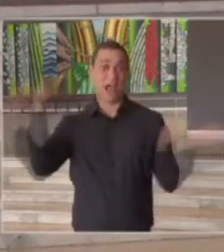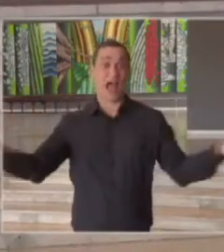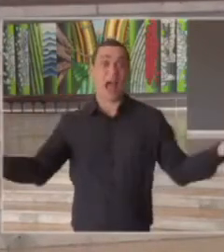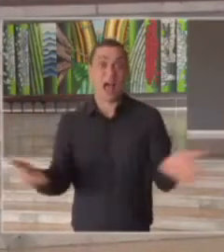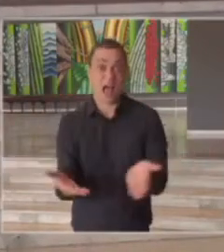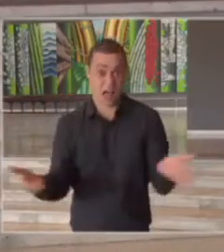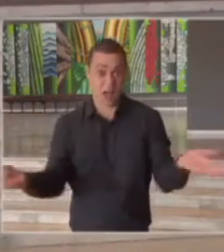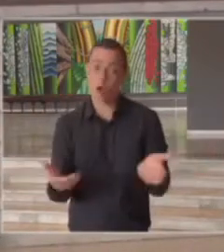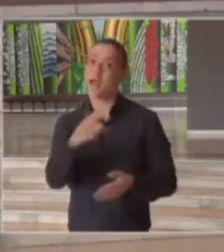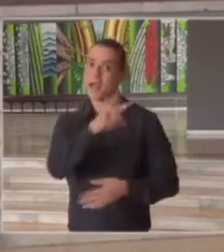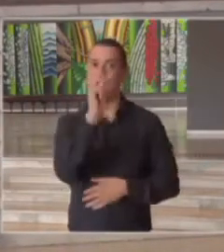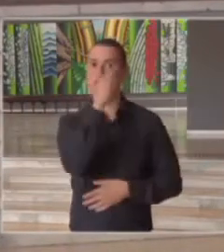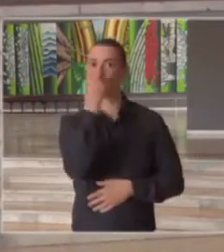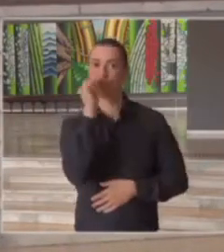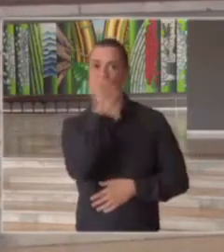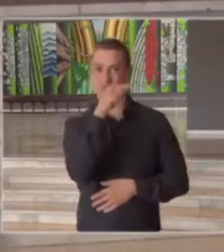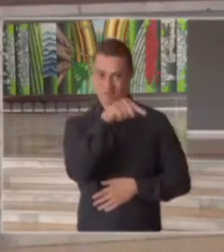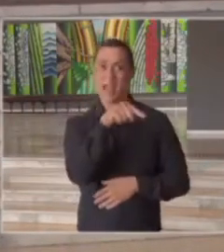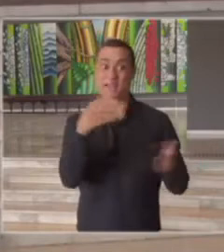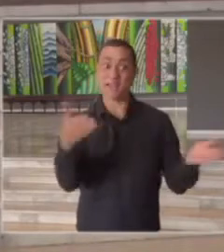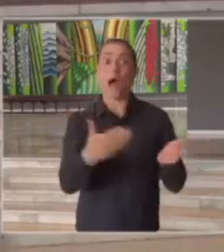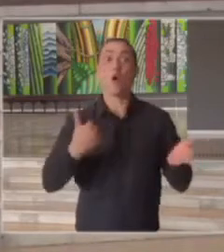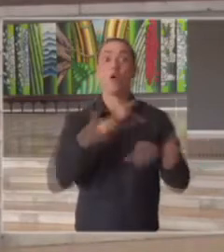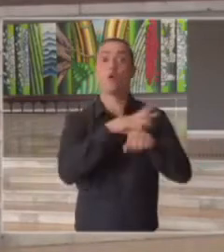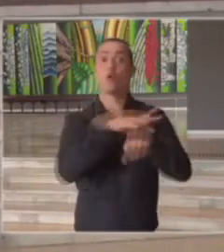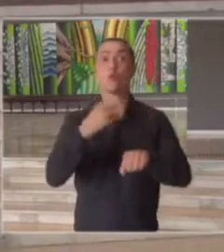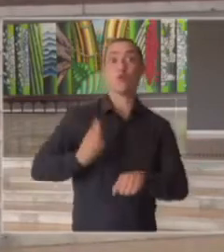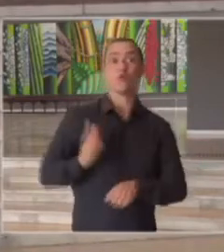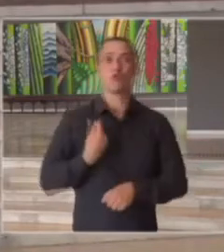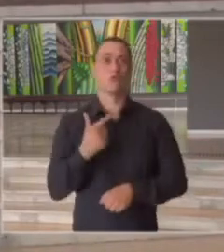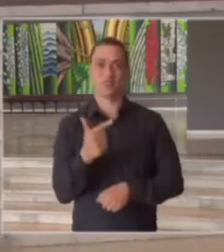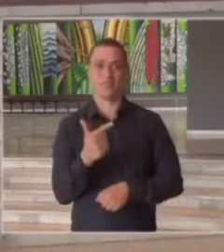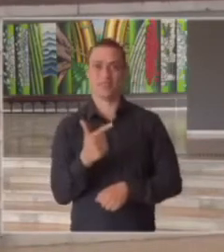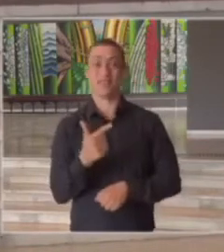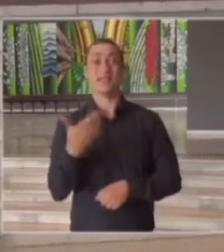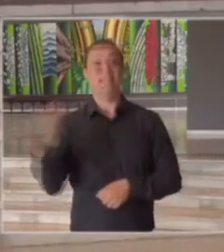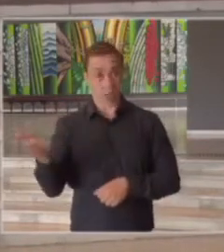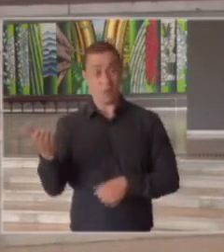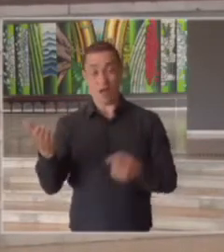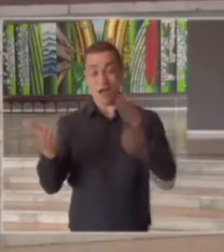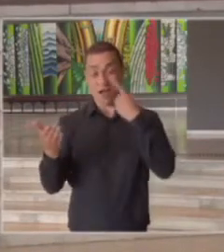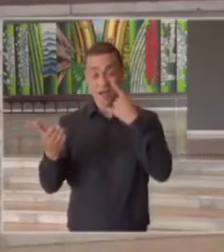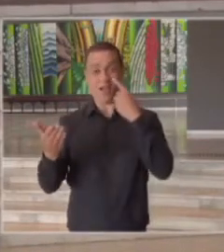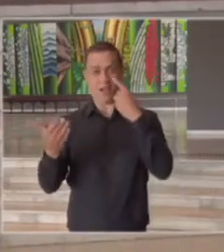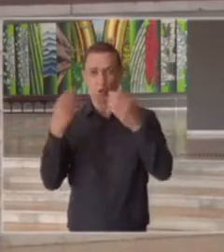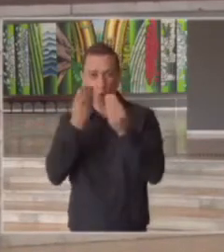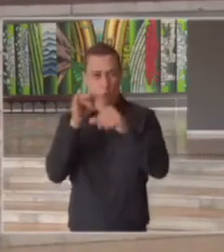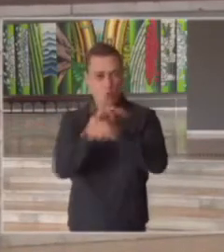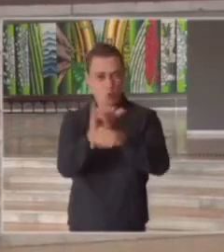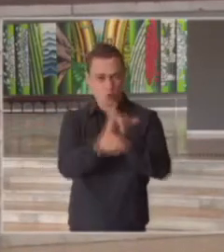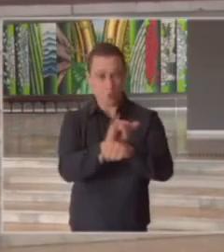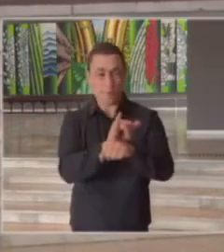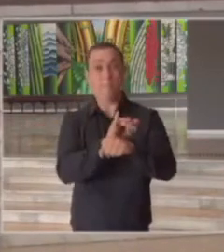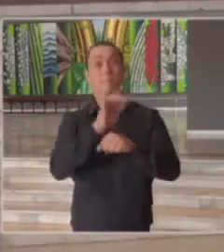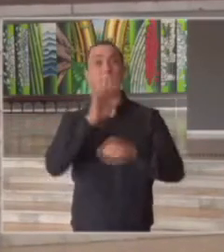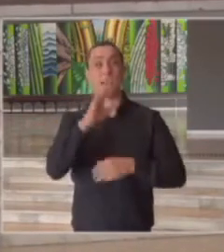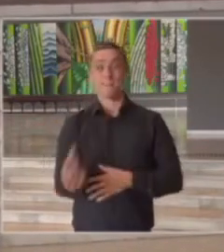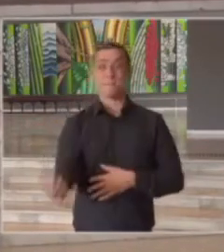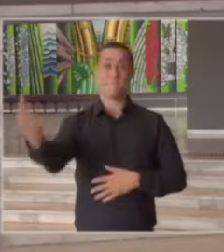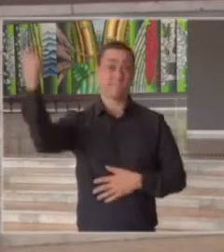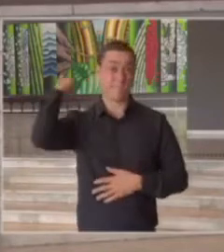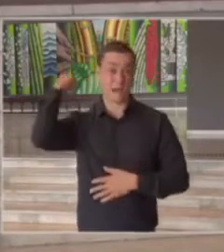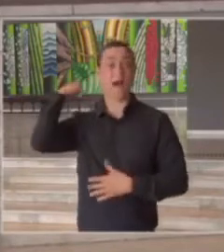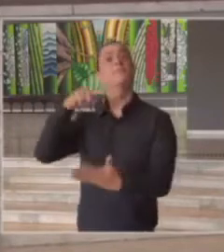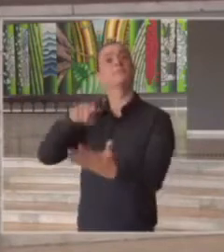é o PCR então essa é a estratégia de você avaliar a epidemia agora o passado ele nos